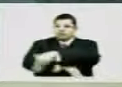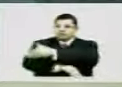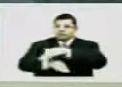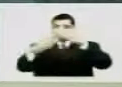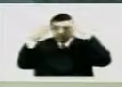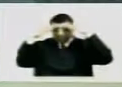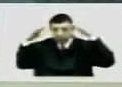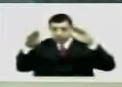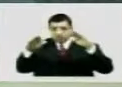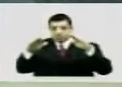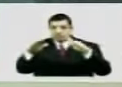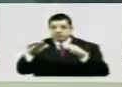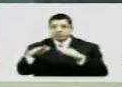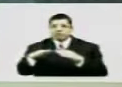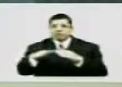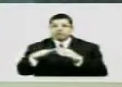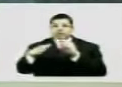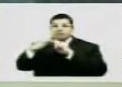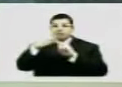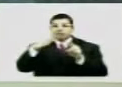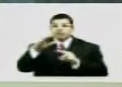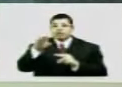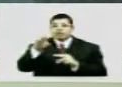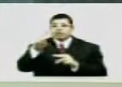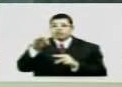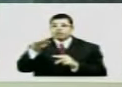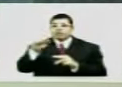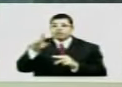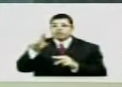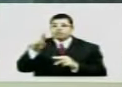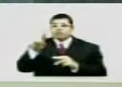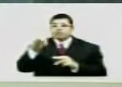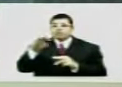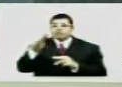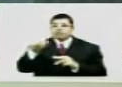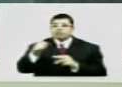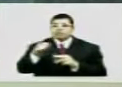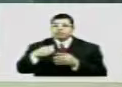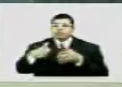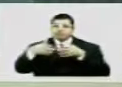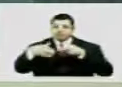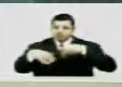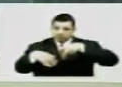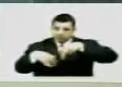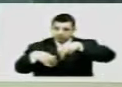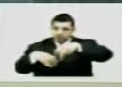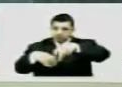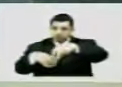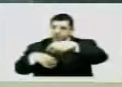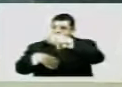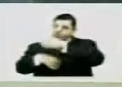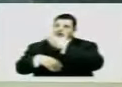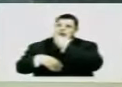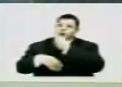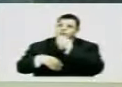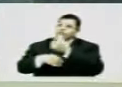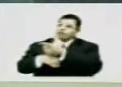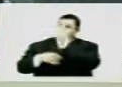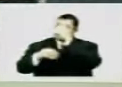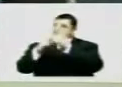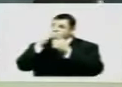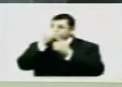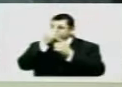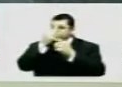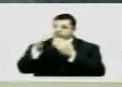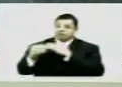praça do artesanato do Eduardo Ribeiro em que o cidadão caminhou até ele, atirou,